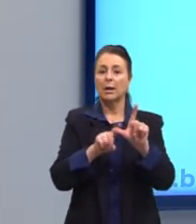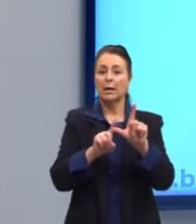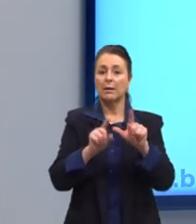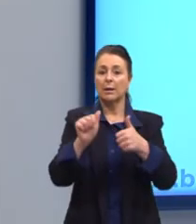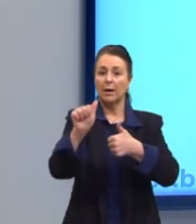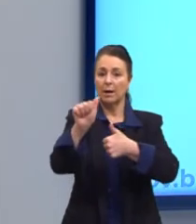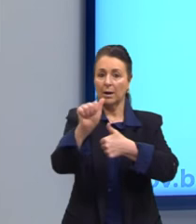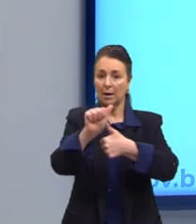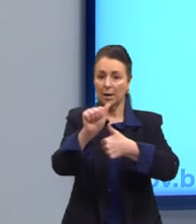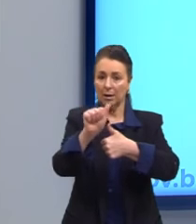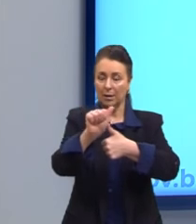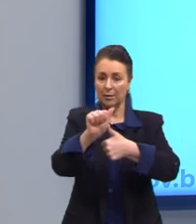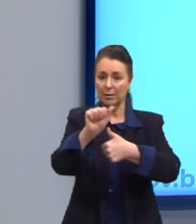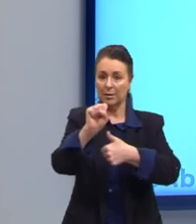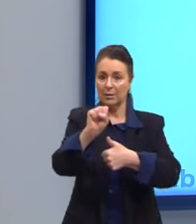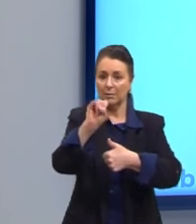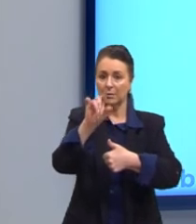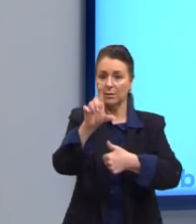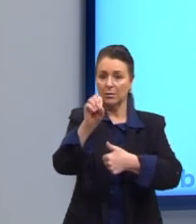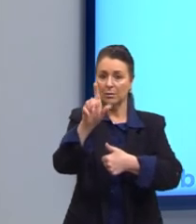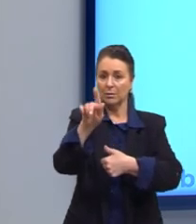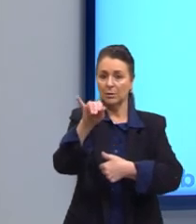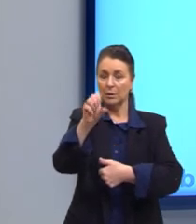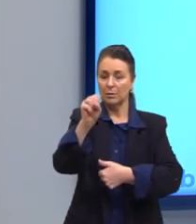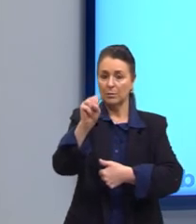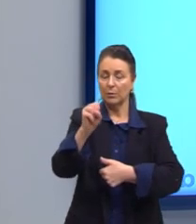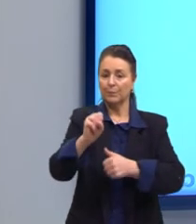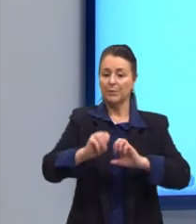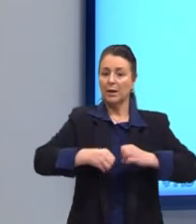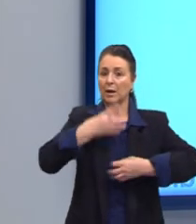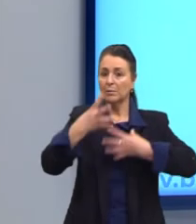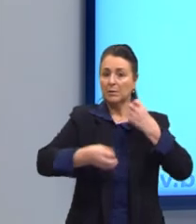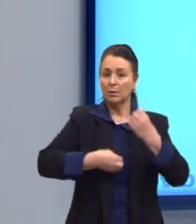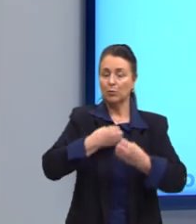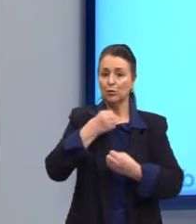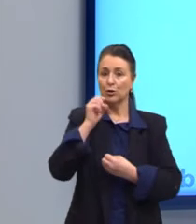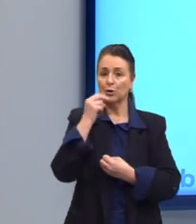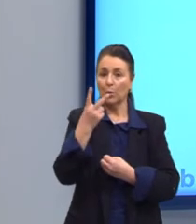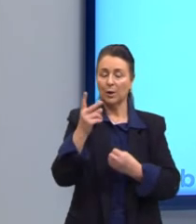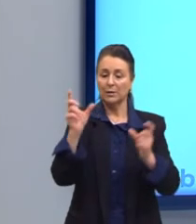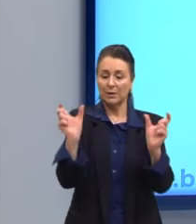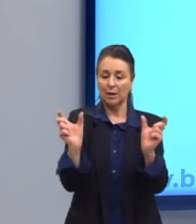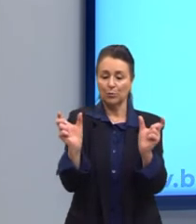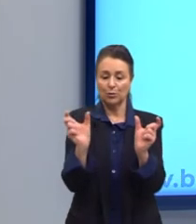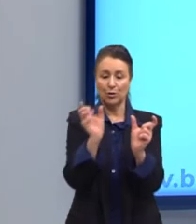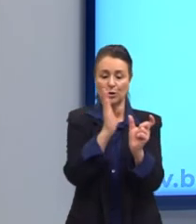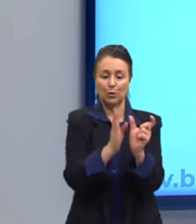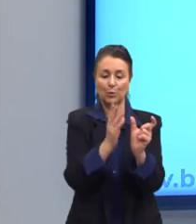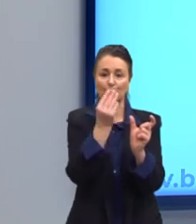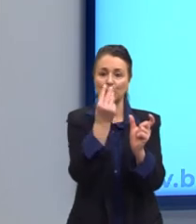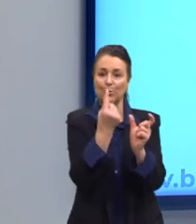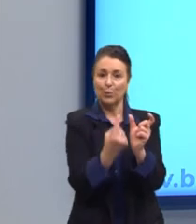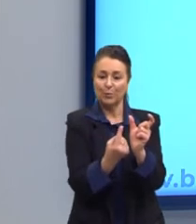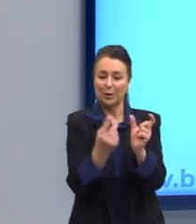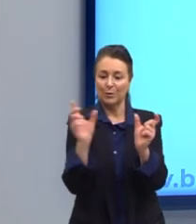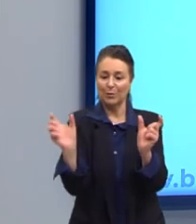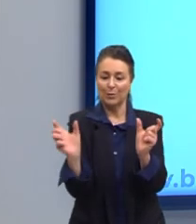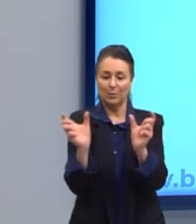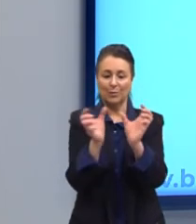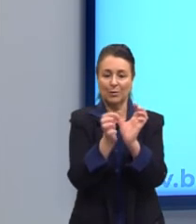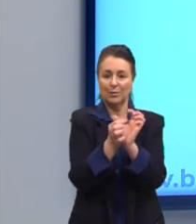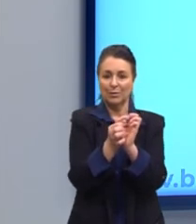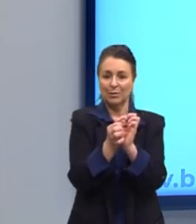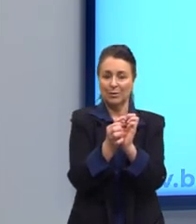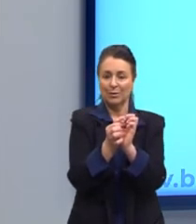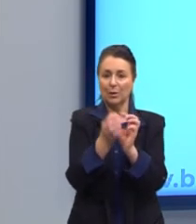o silogismo é a expressão pela ligação de dois termos por meio de um terceiro. Todos os homens são